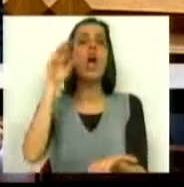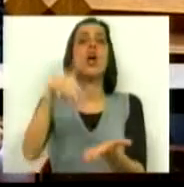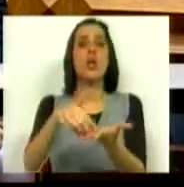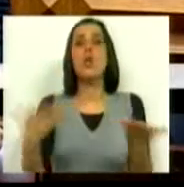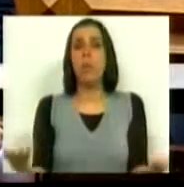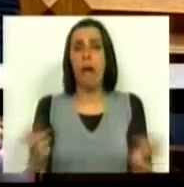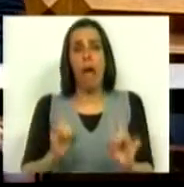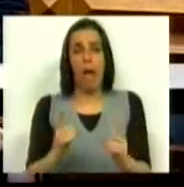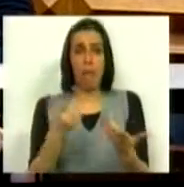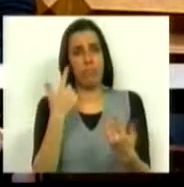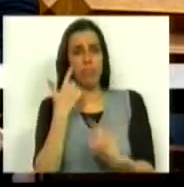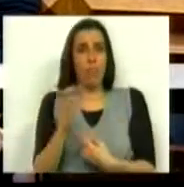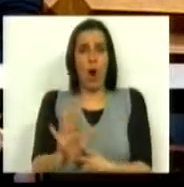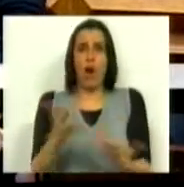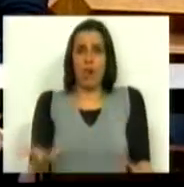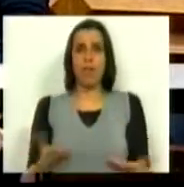resultados aí estão.